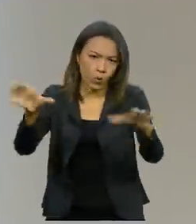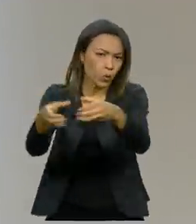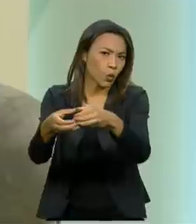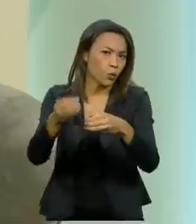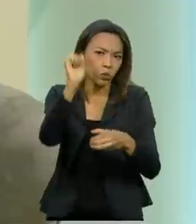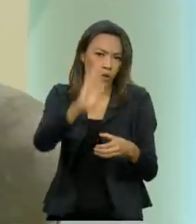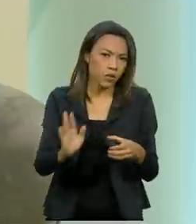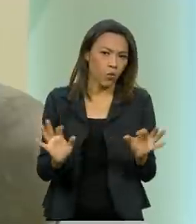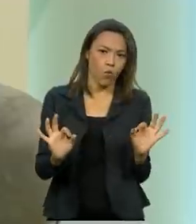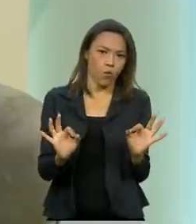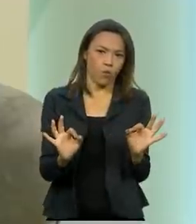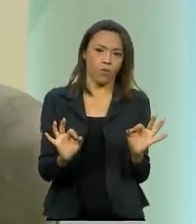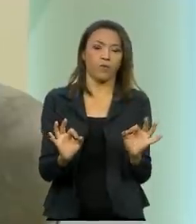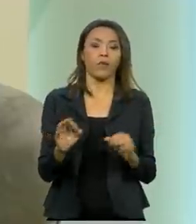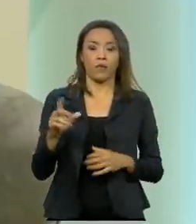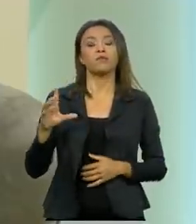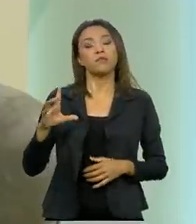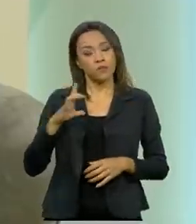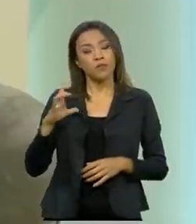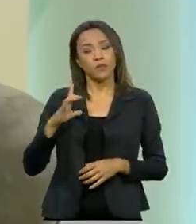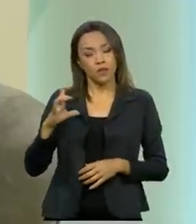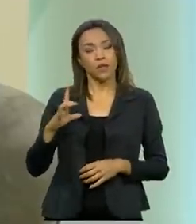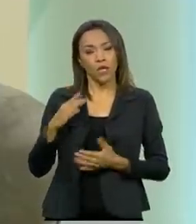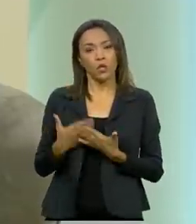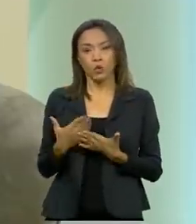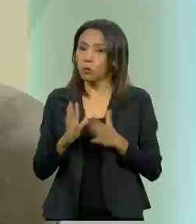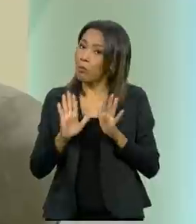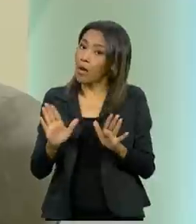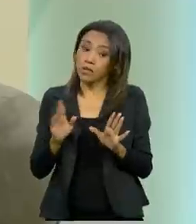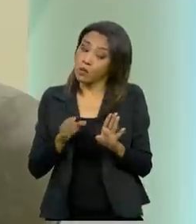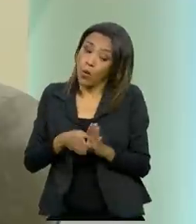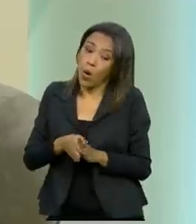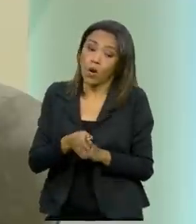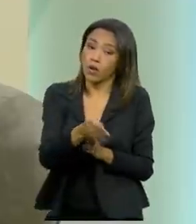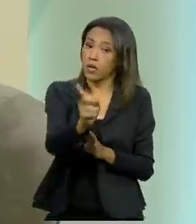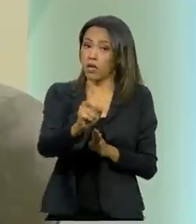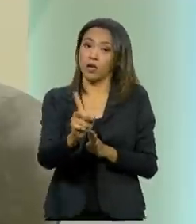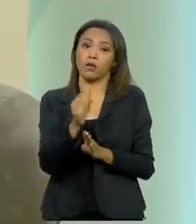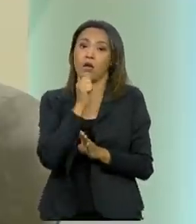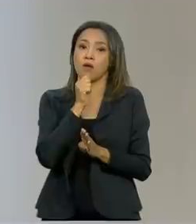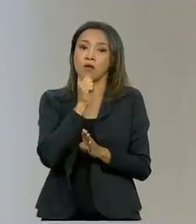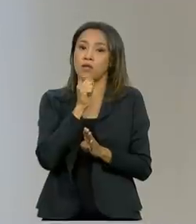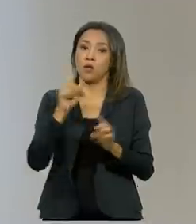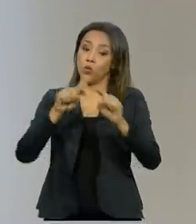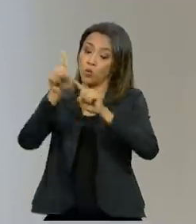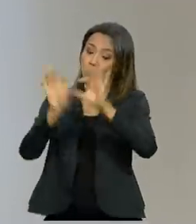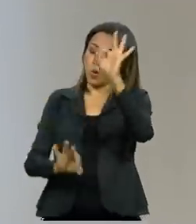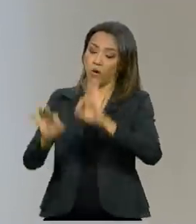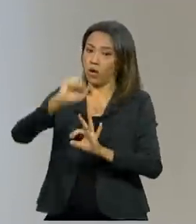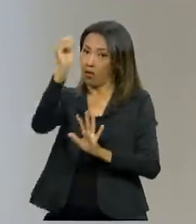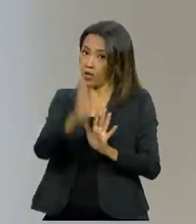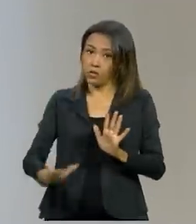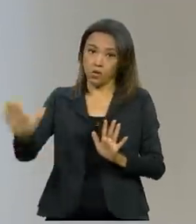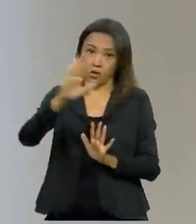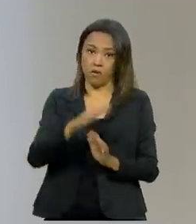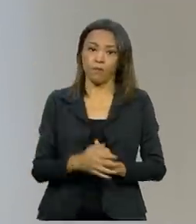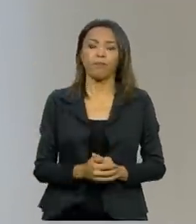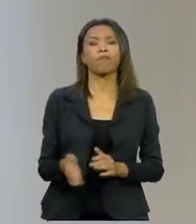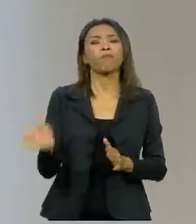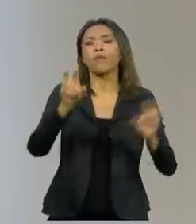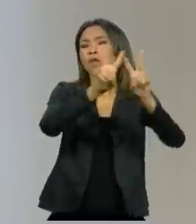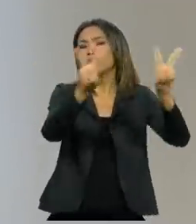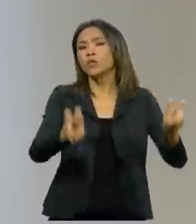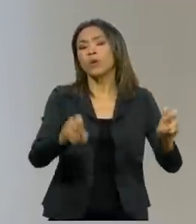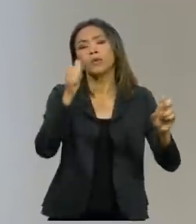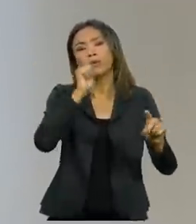país, né? Há estudos, mas ainda não é uma orientação do Programa Nacional de Imunização. Então, vamos continuar com o assunto aqui das lactantes.